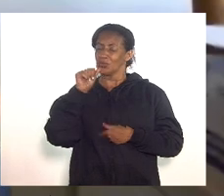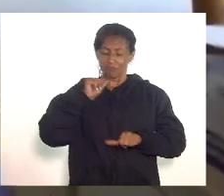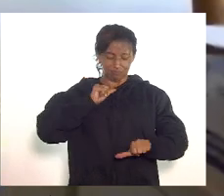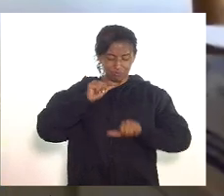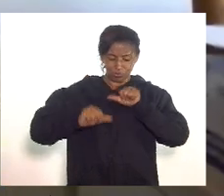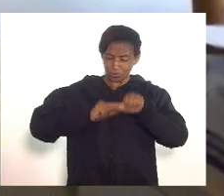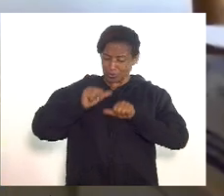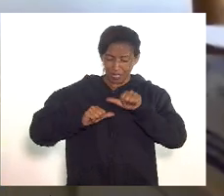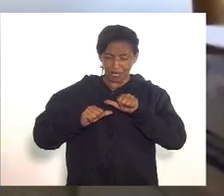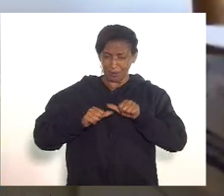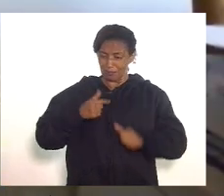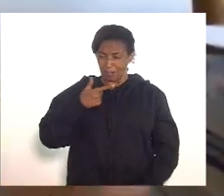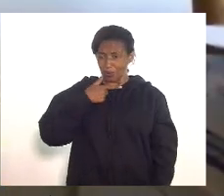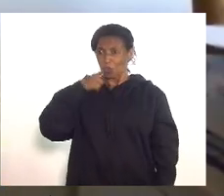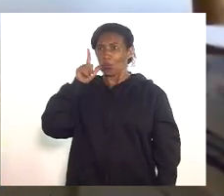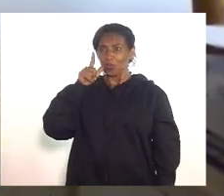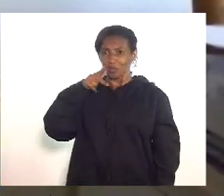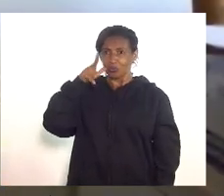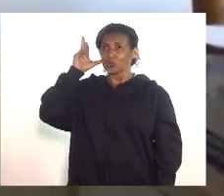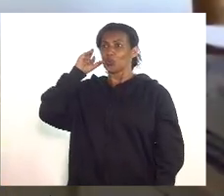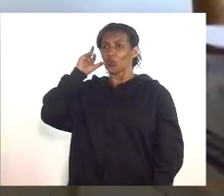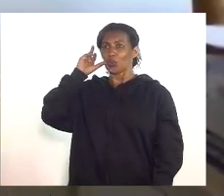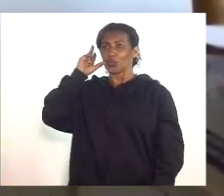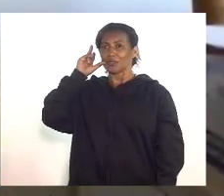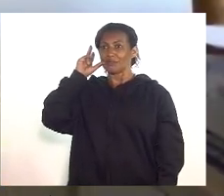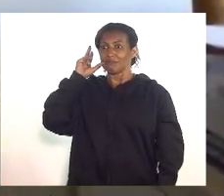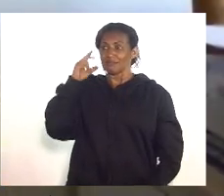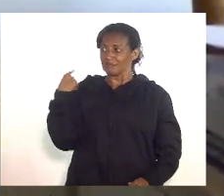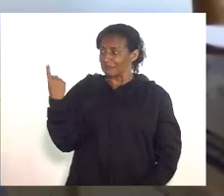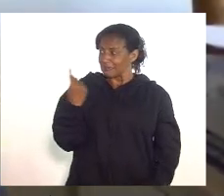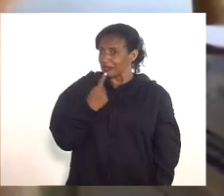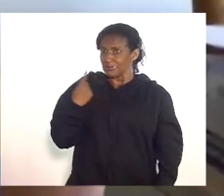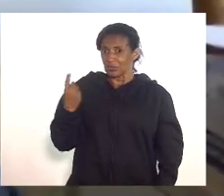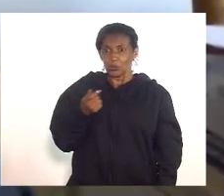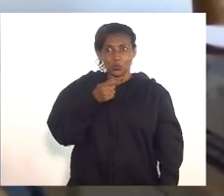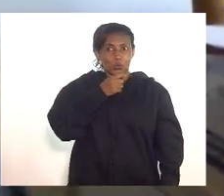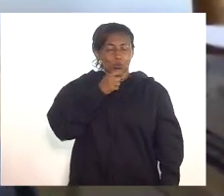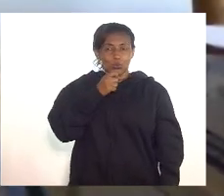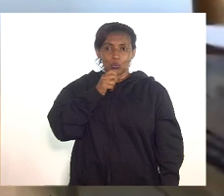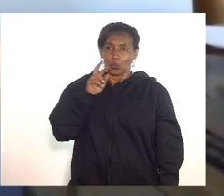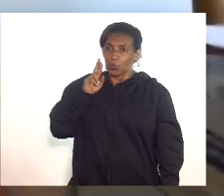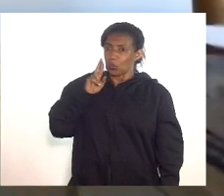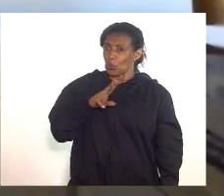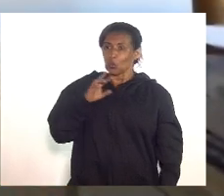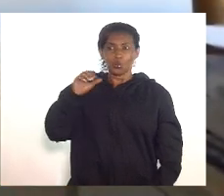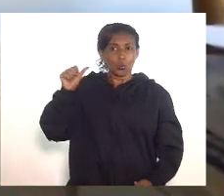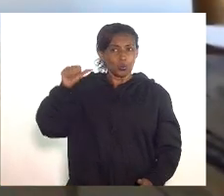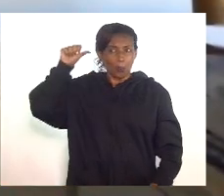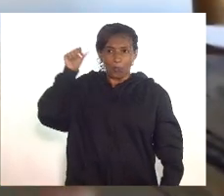anteontem e a gente não tem nenhuma perspectiva é cada dia grava grava